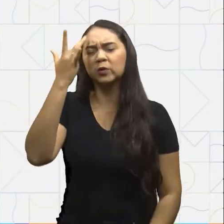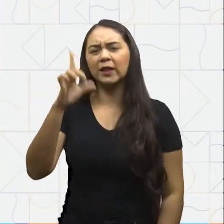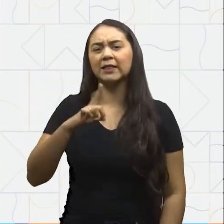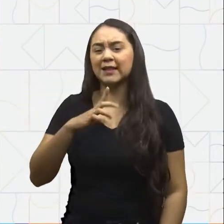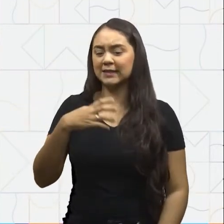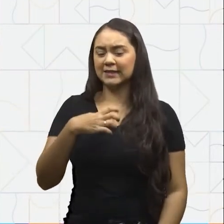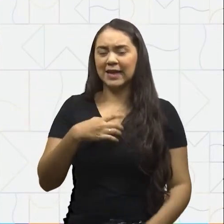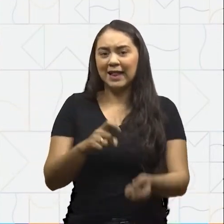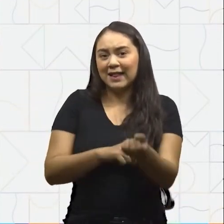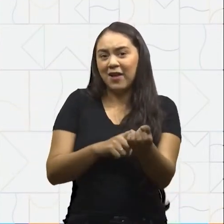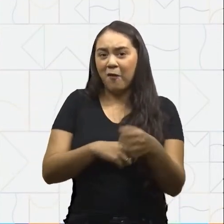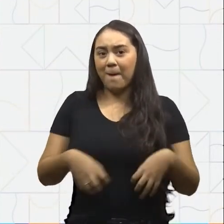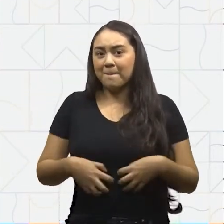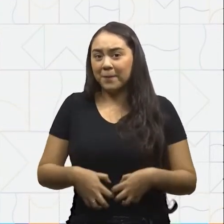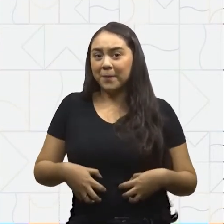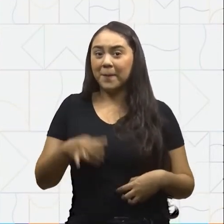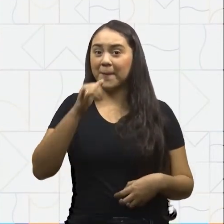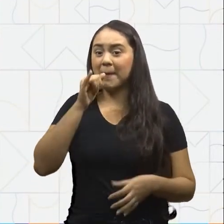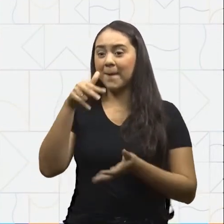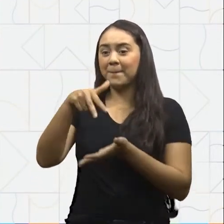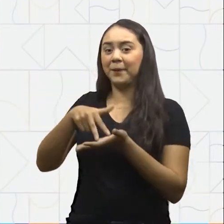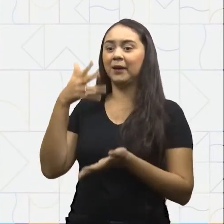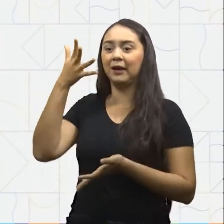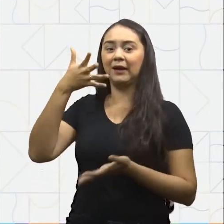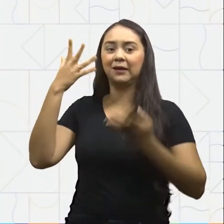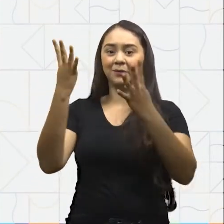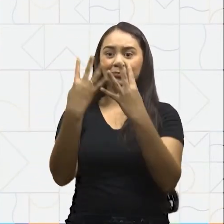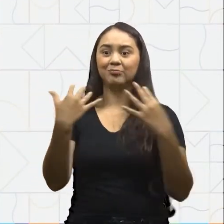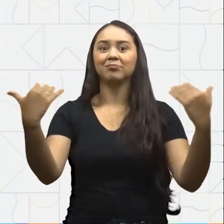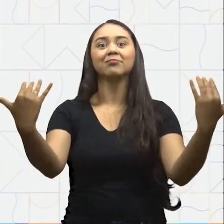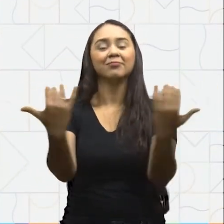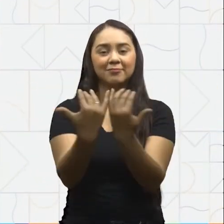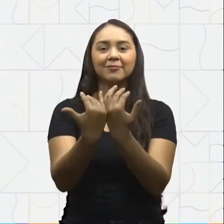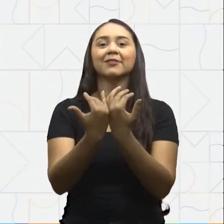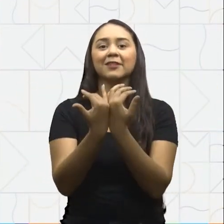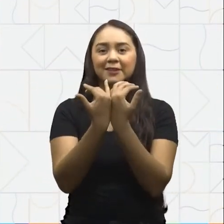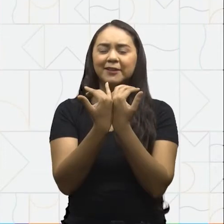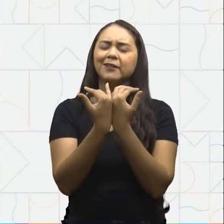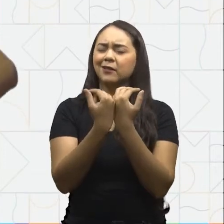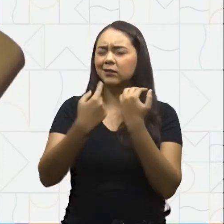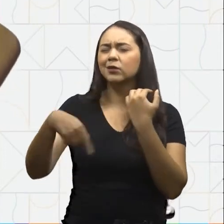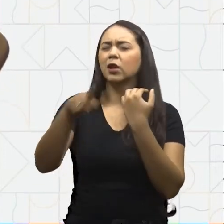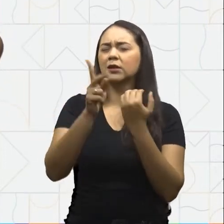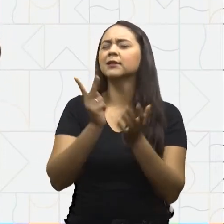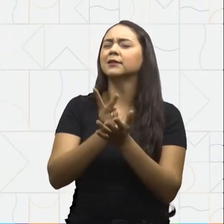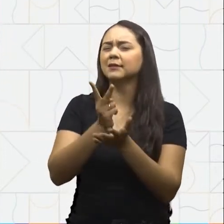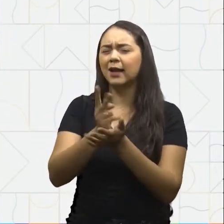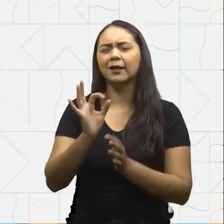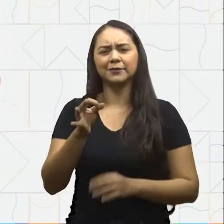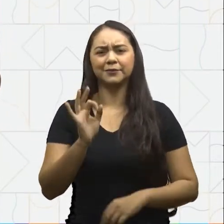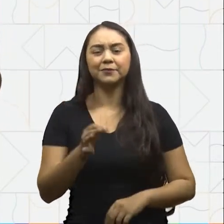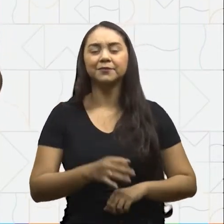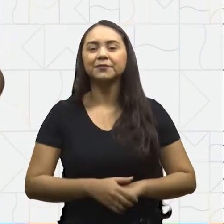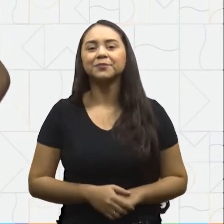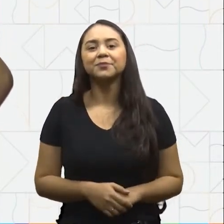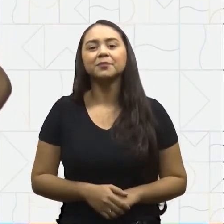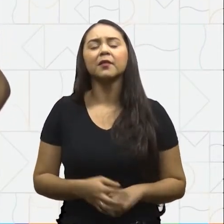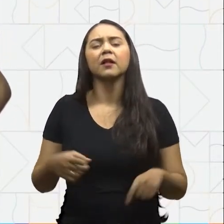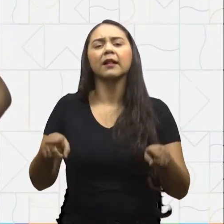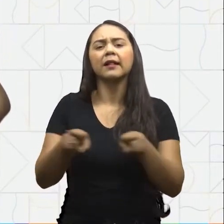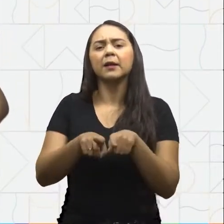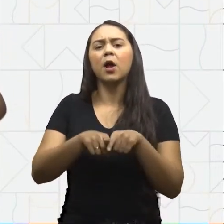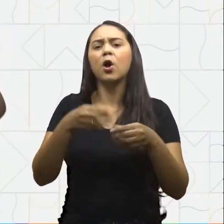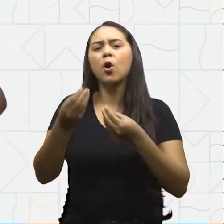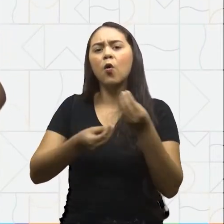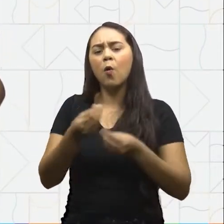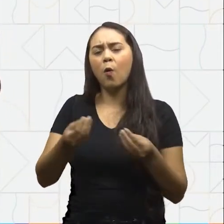um friozinho na barriga Ao falar em frente de várias pessoas que atirem a primeira pedra? E como